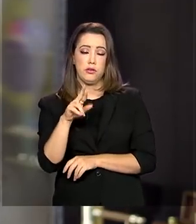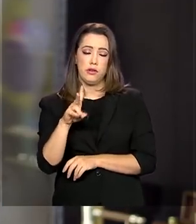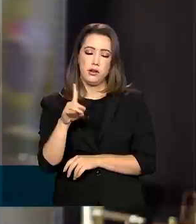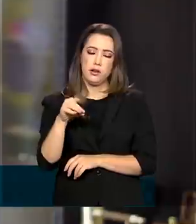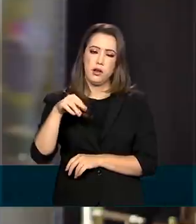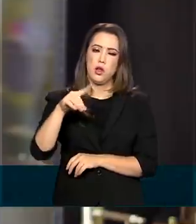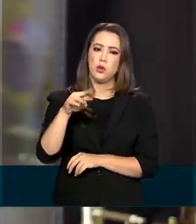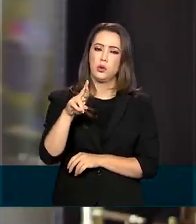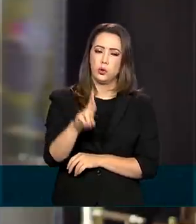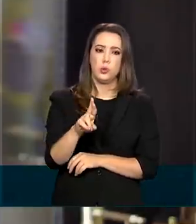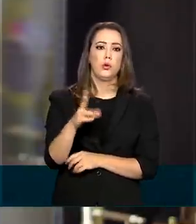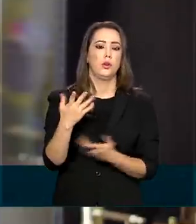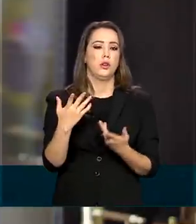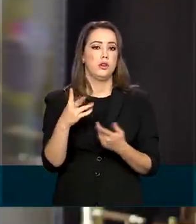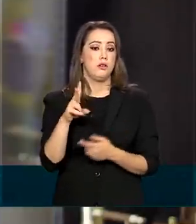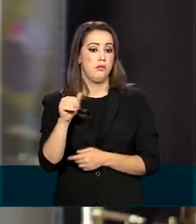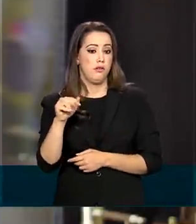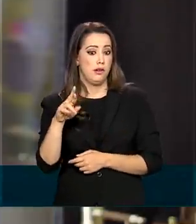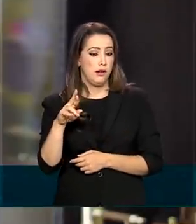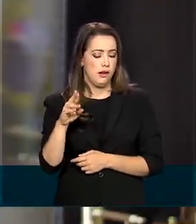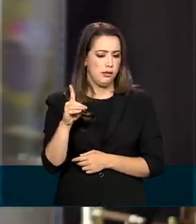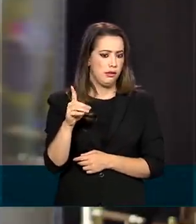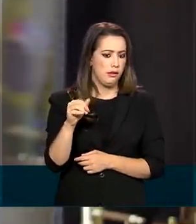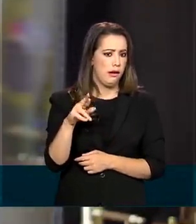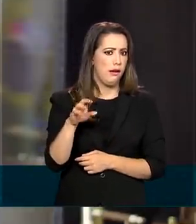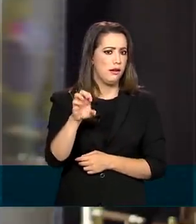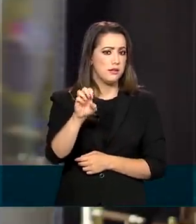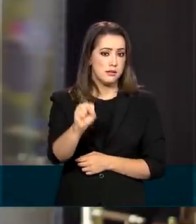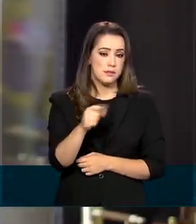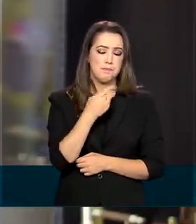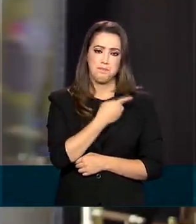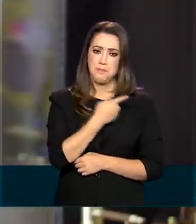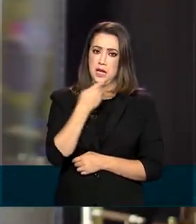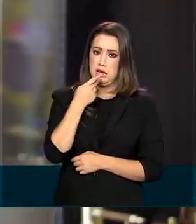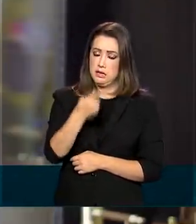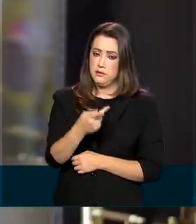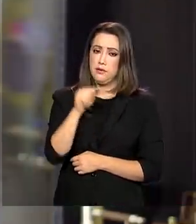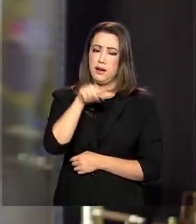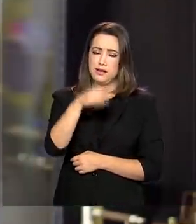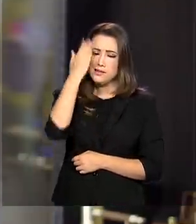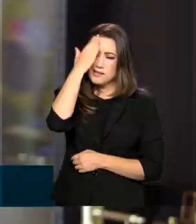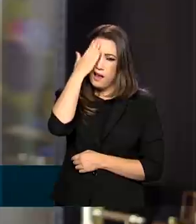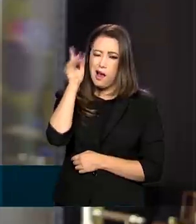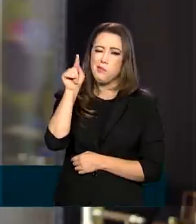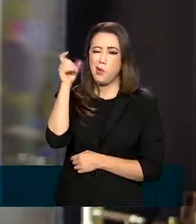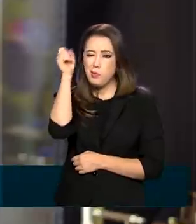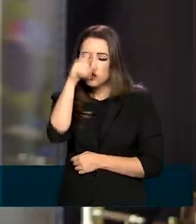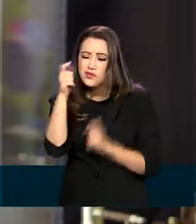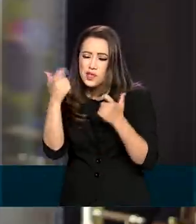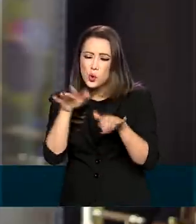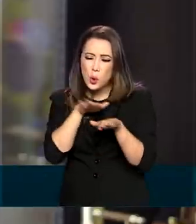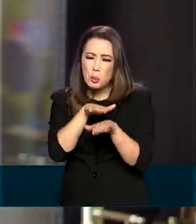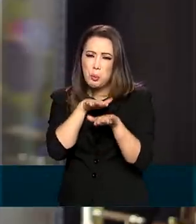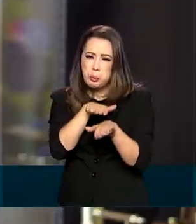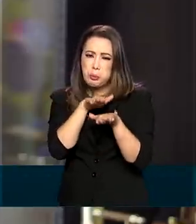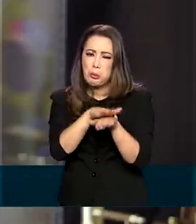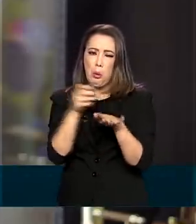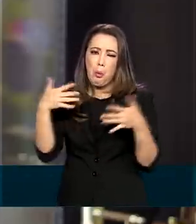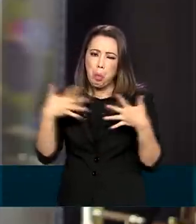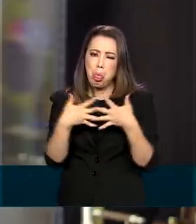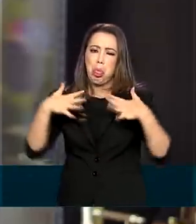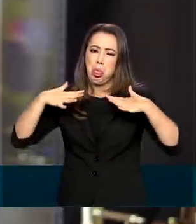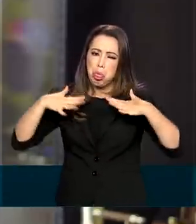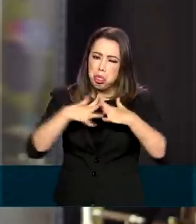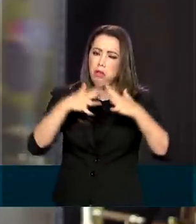ali. Uma rodovia extremamente carregada, que faz a ligação de Belo Horizonte até Governador Valadares, que atende o Vale do Aço.